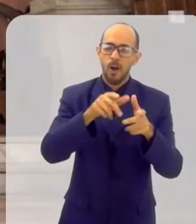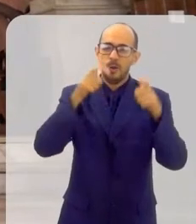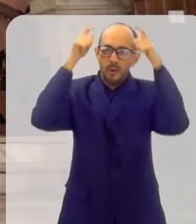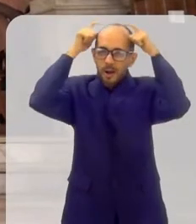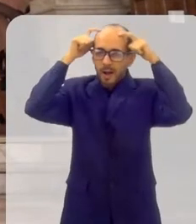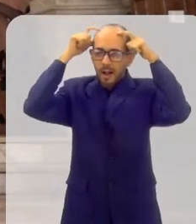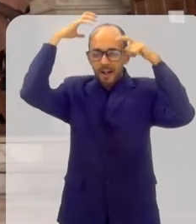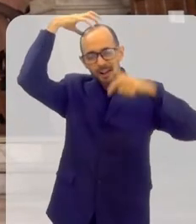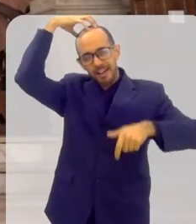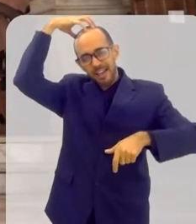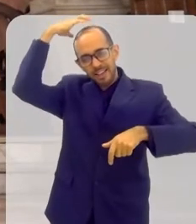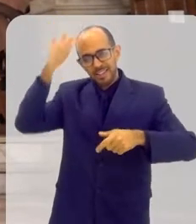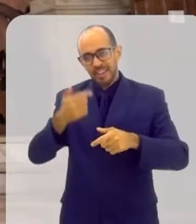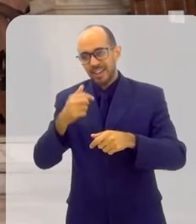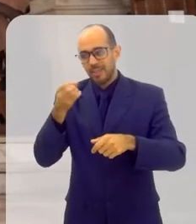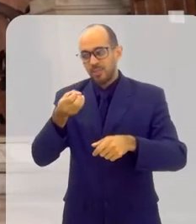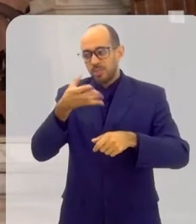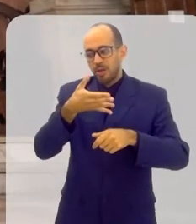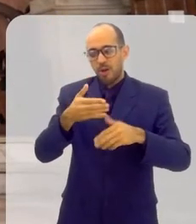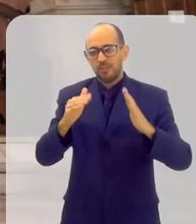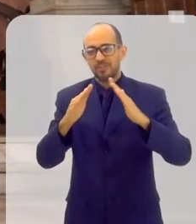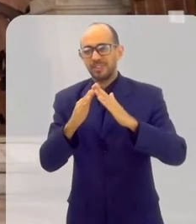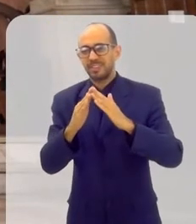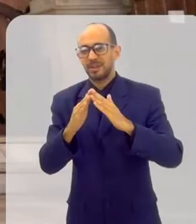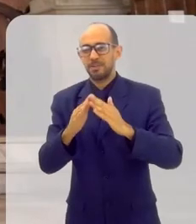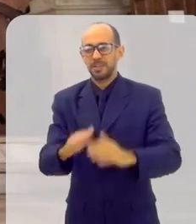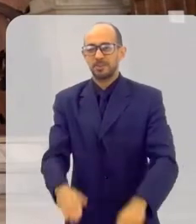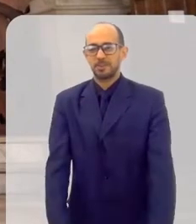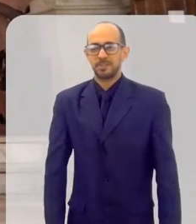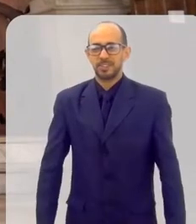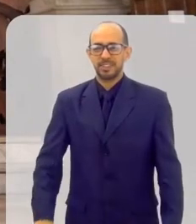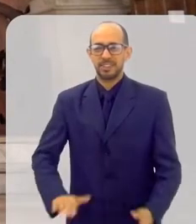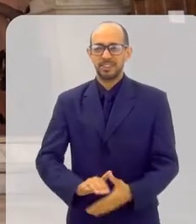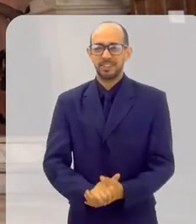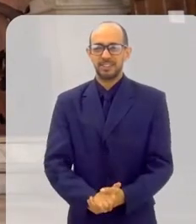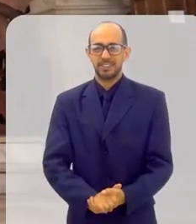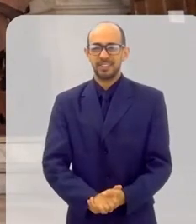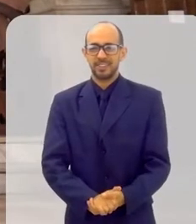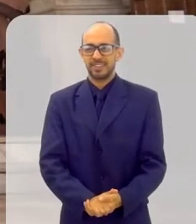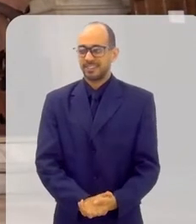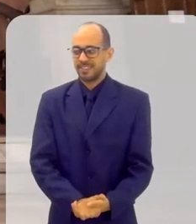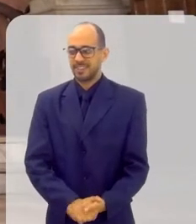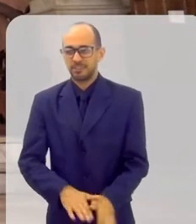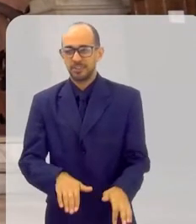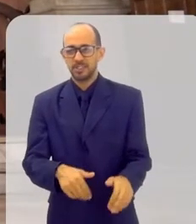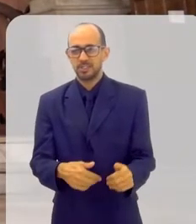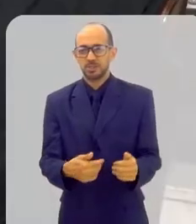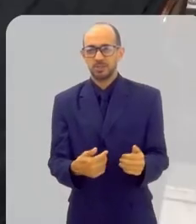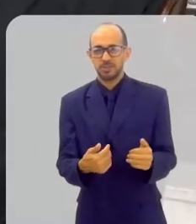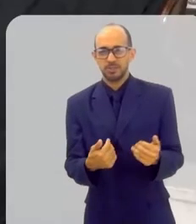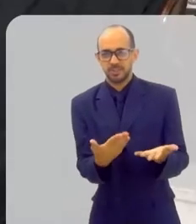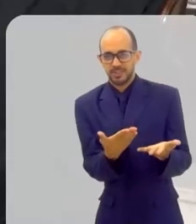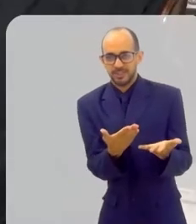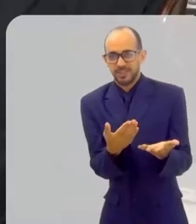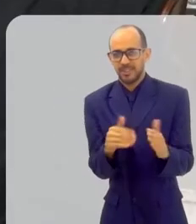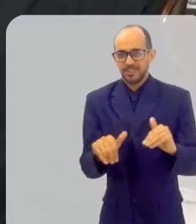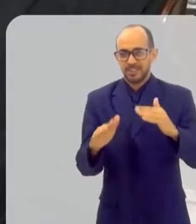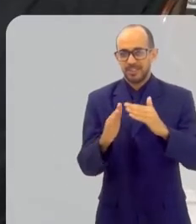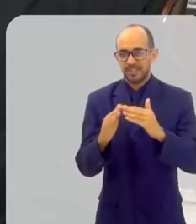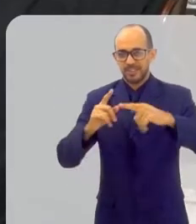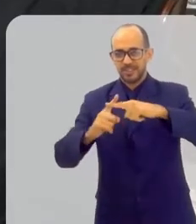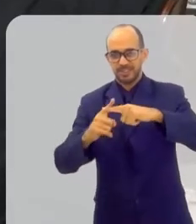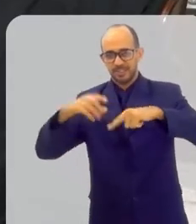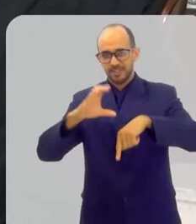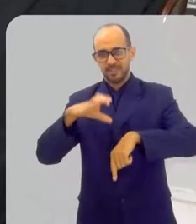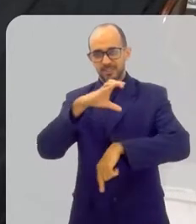e rainha dessa igreja doméstica, que é o novo lar que eles estão fundando. Espera aí, vamos falando do princípio. Como na igreja católica,